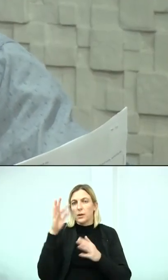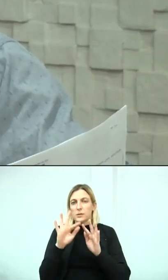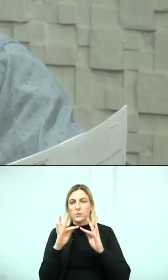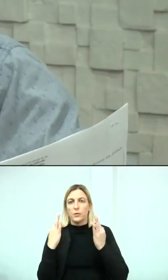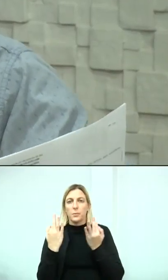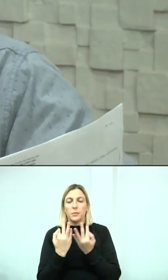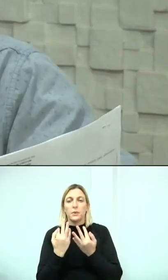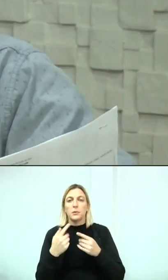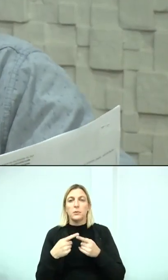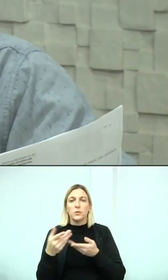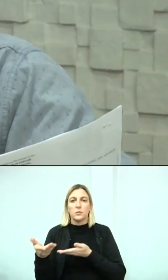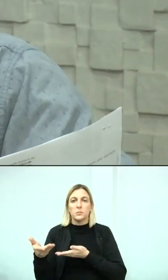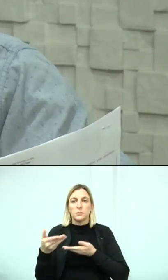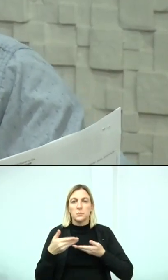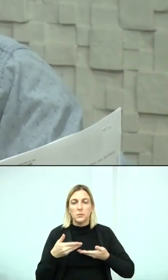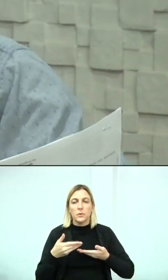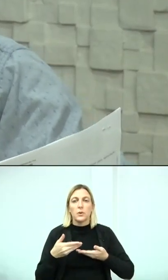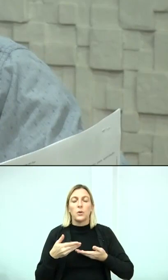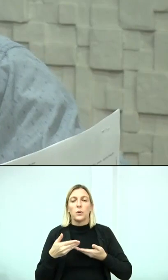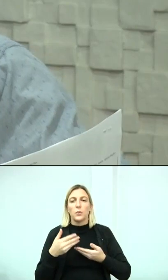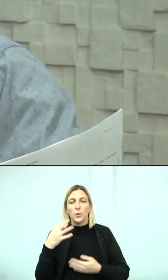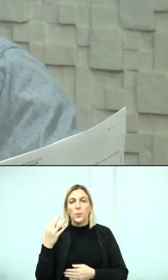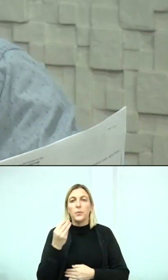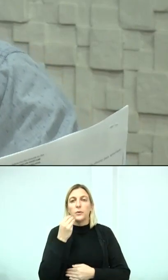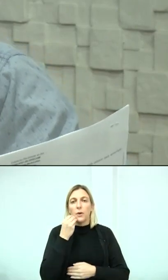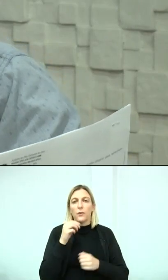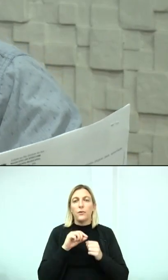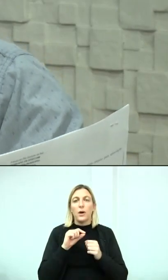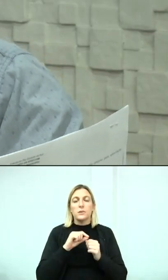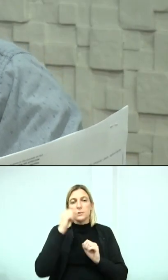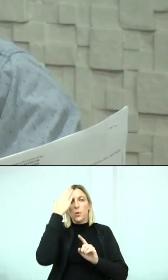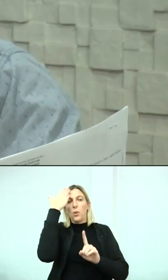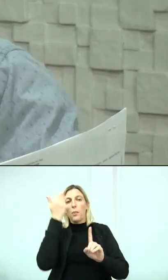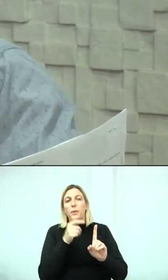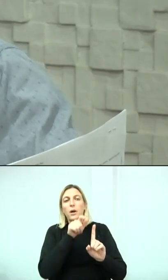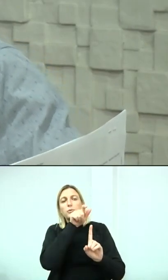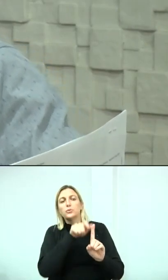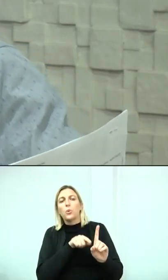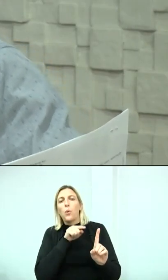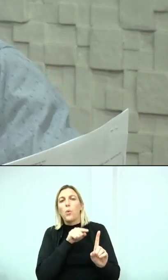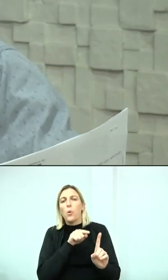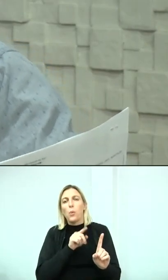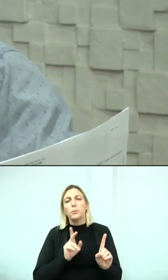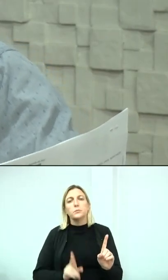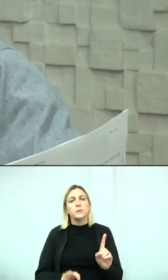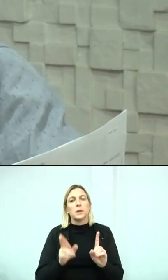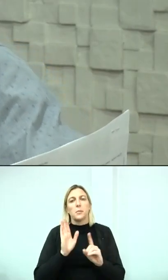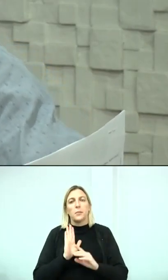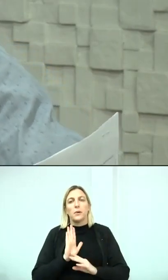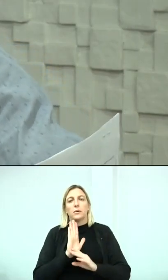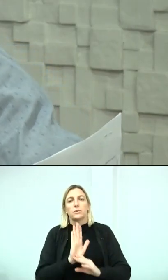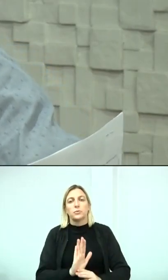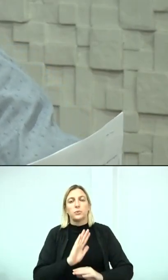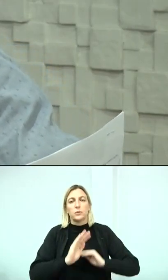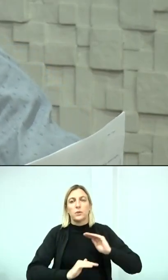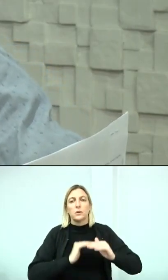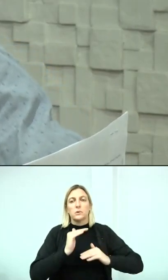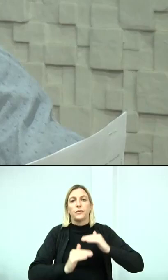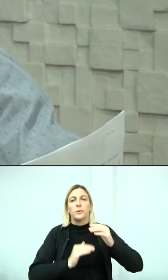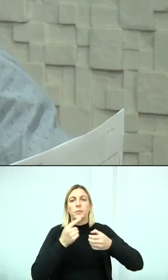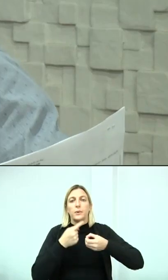uma homenagem a um cara que sempre fez para a nossa cidade de Erechim, especialmente para